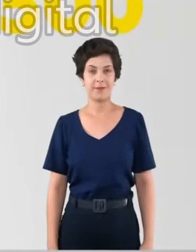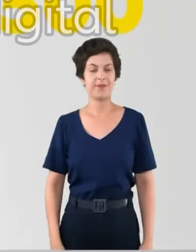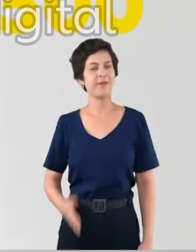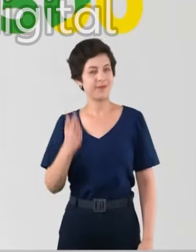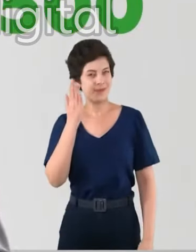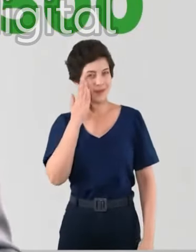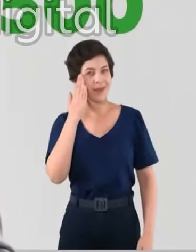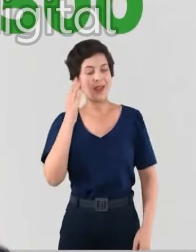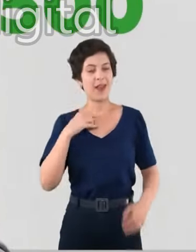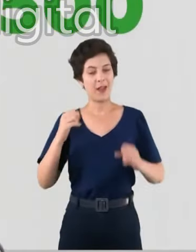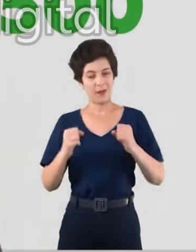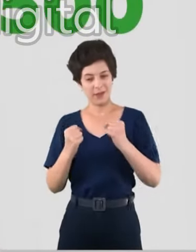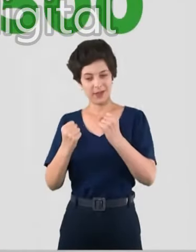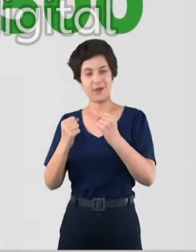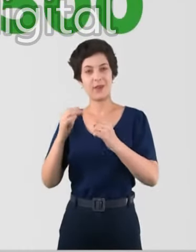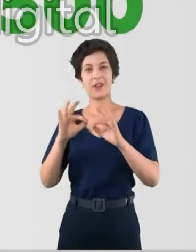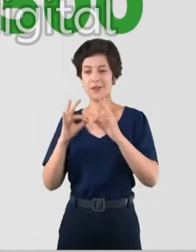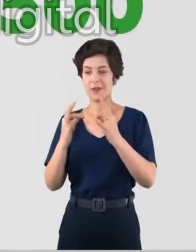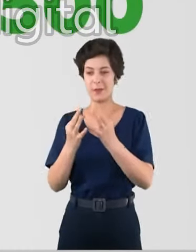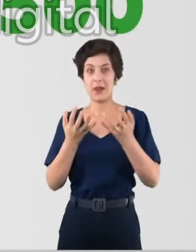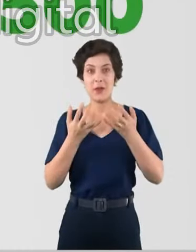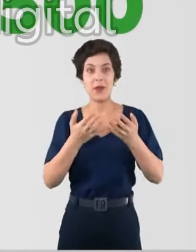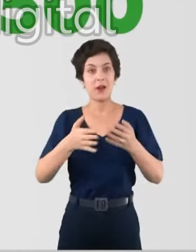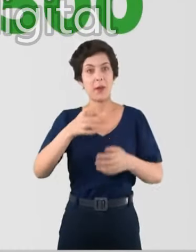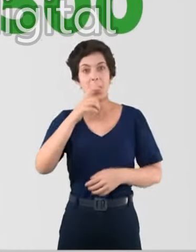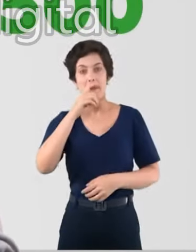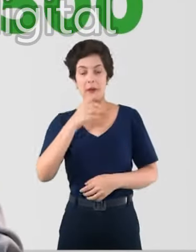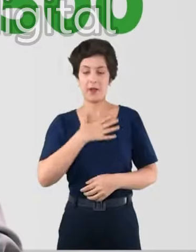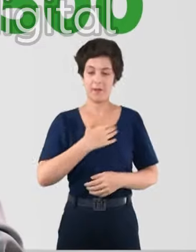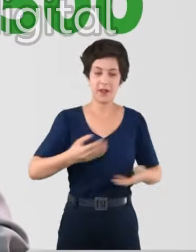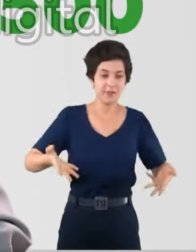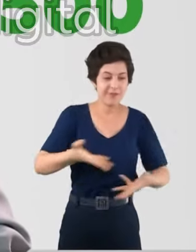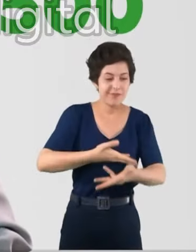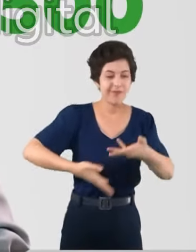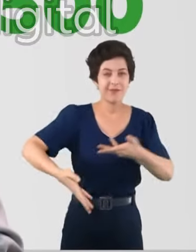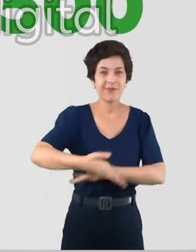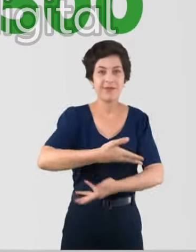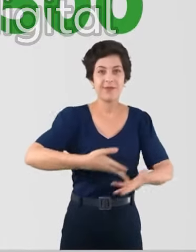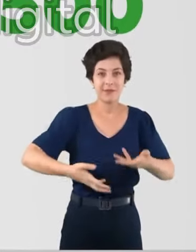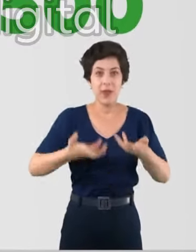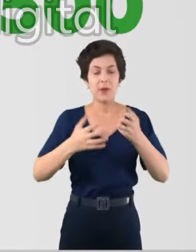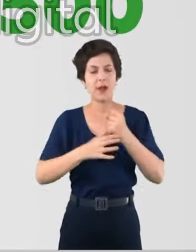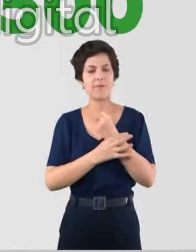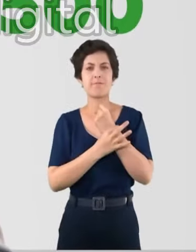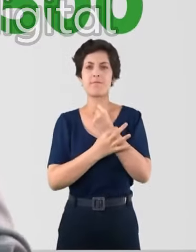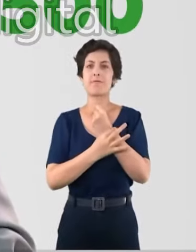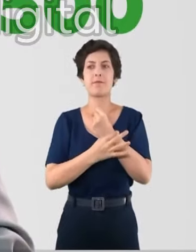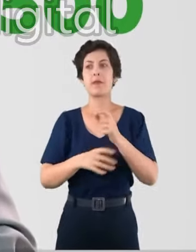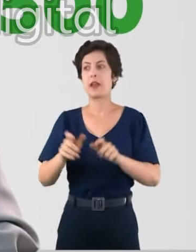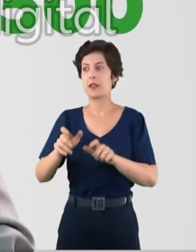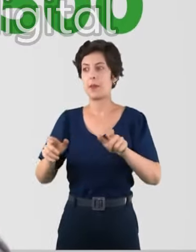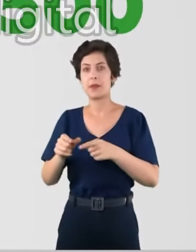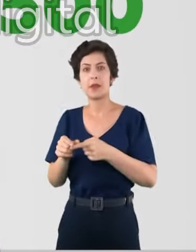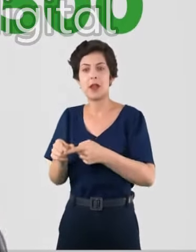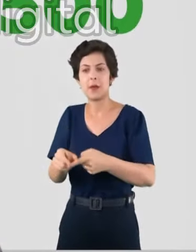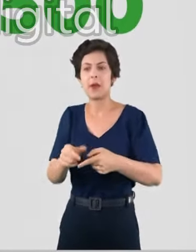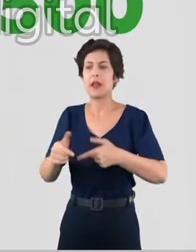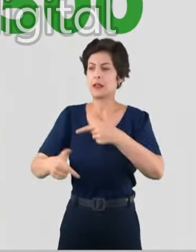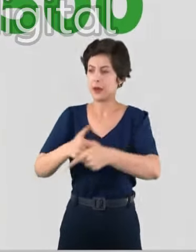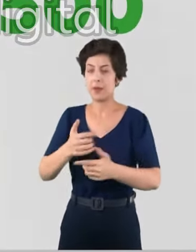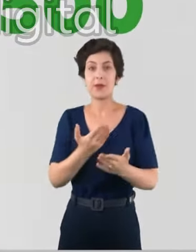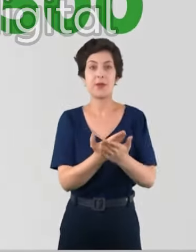Vocês sabem que eu defendo a família. Por isso, quero que pais e filhos convivam mais. Quero garantir que um morador da periferia